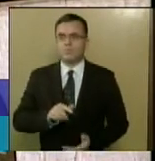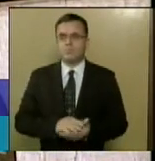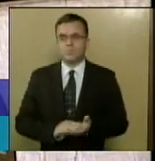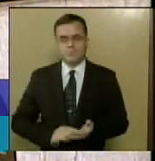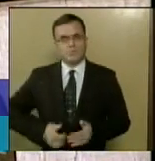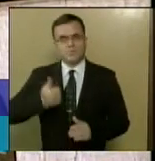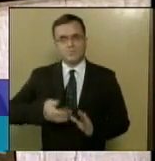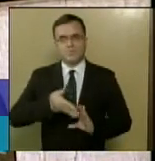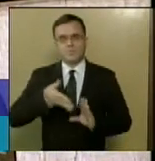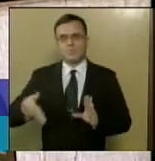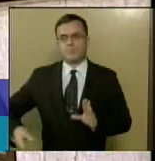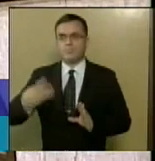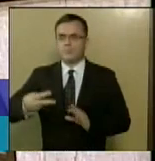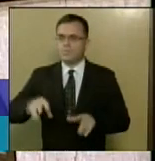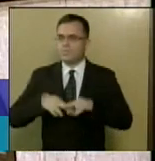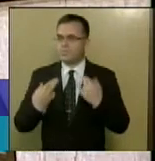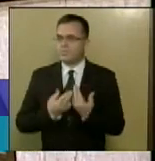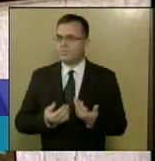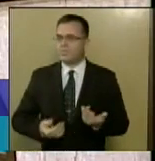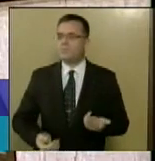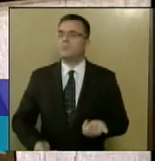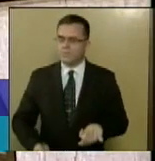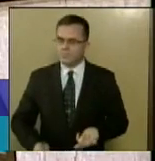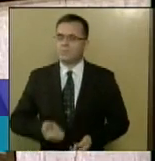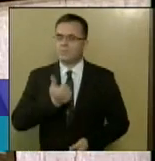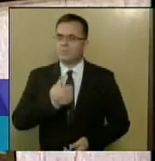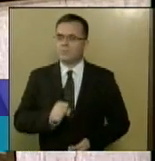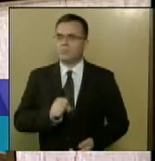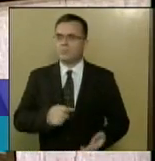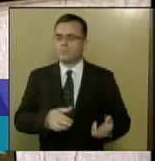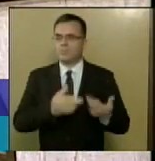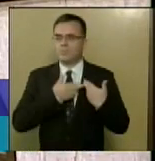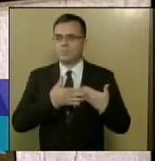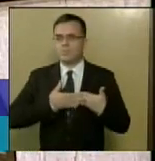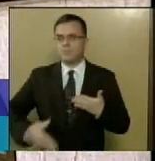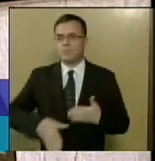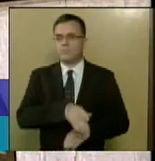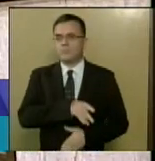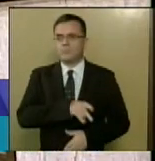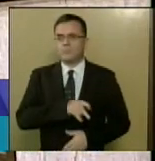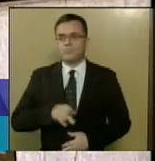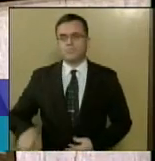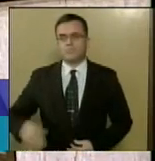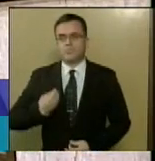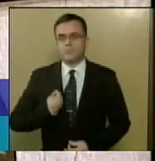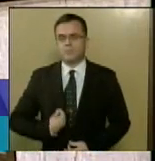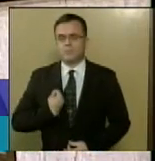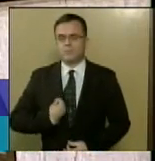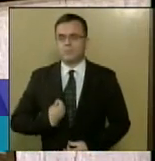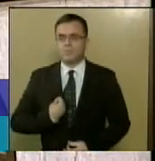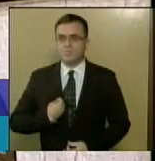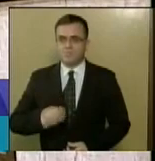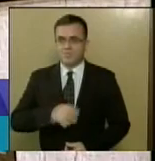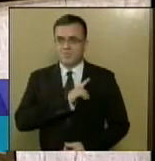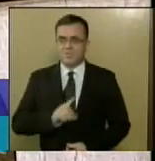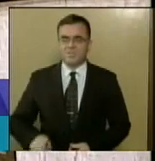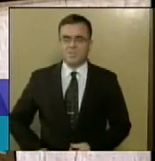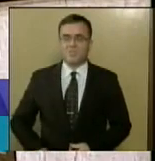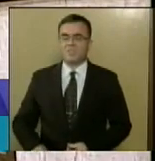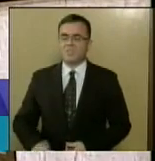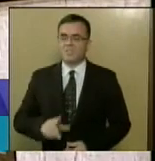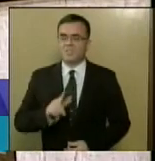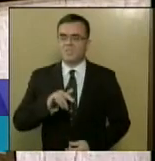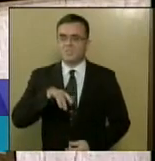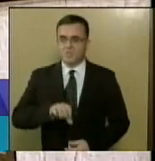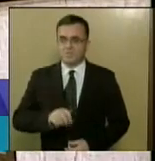Primeiro período da 3ª Sessão Legislativa Ordinária da 18ª Legislatura. Com a presidência do Excelentismo, seu deputado